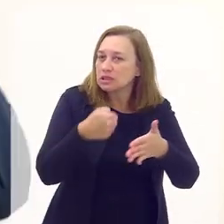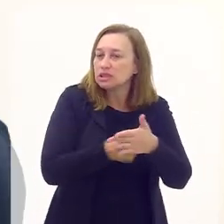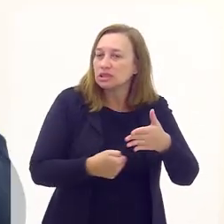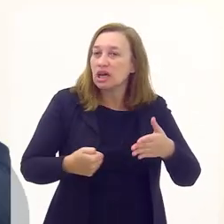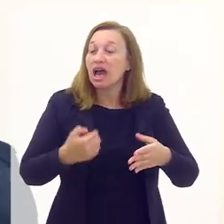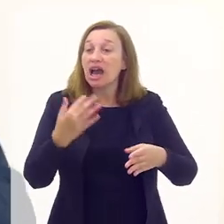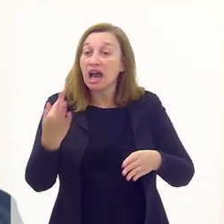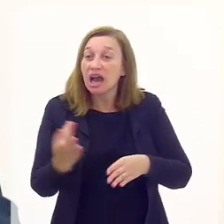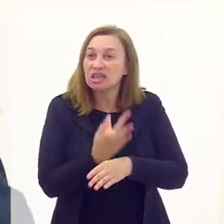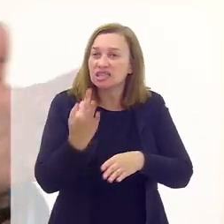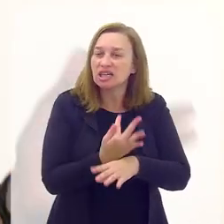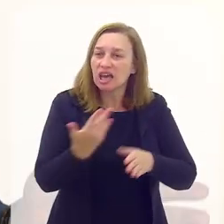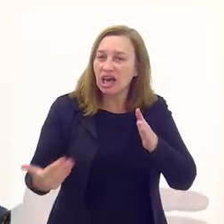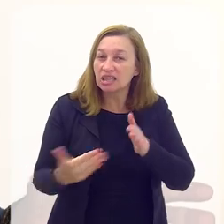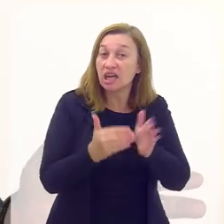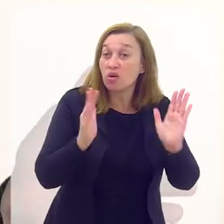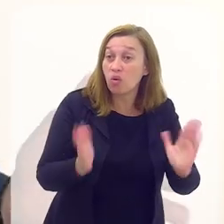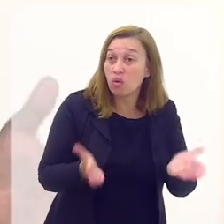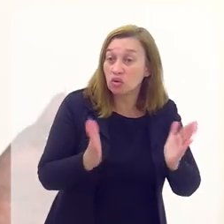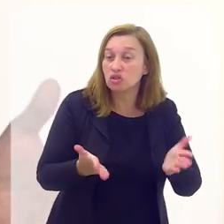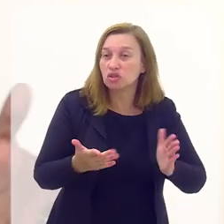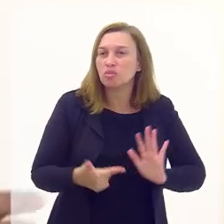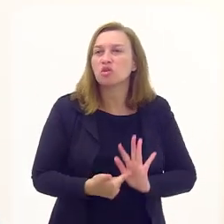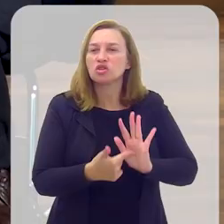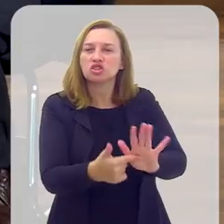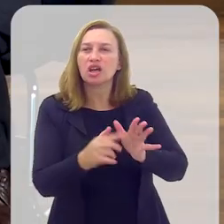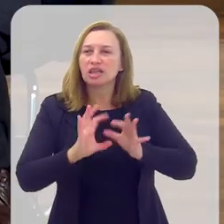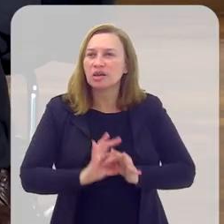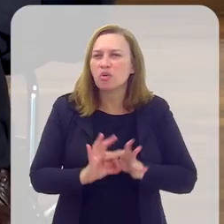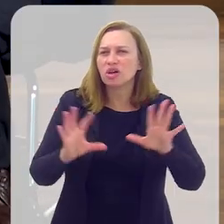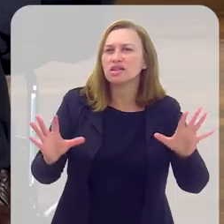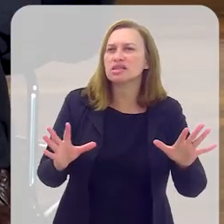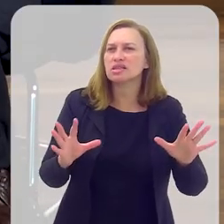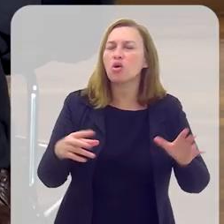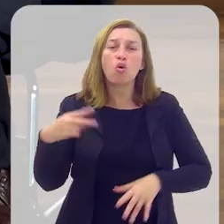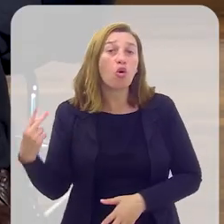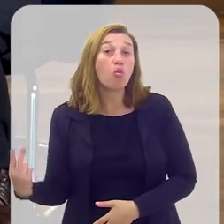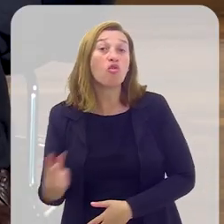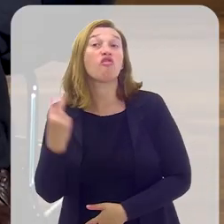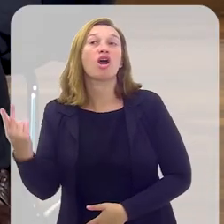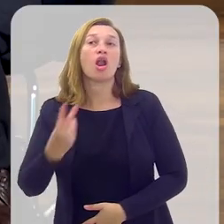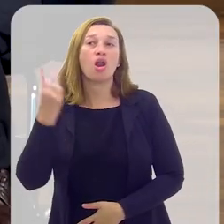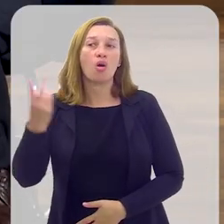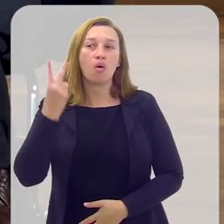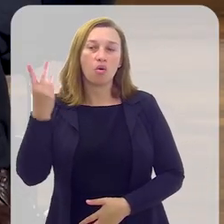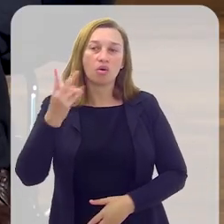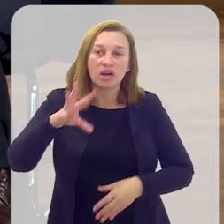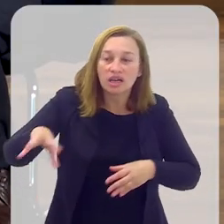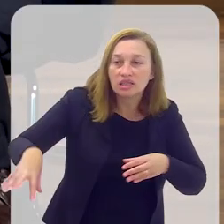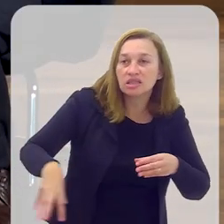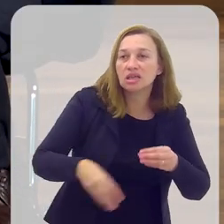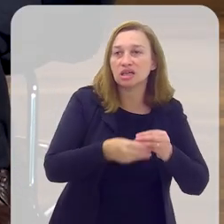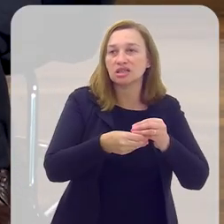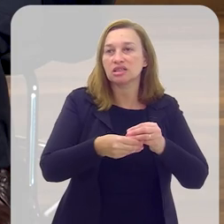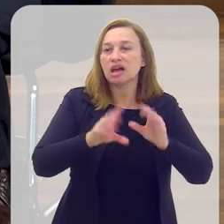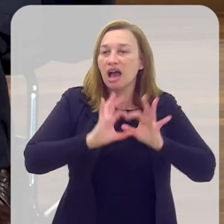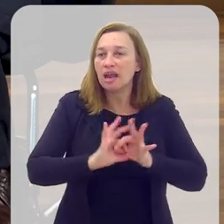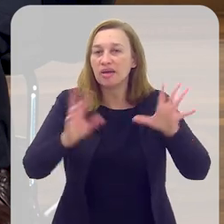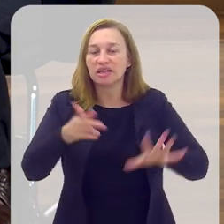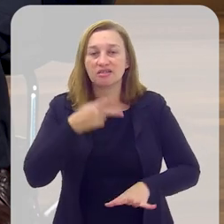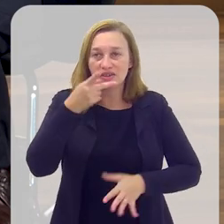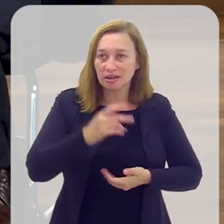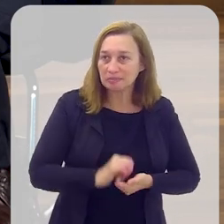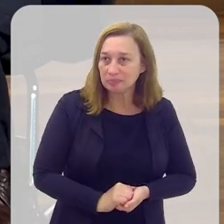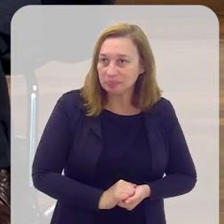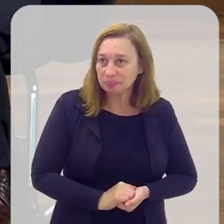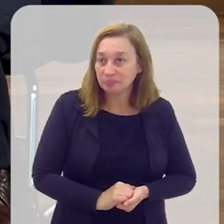e que trouxeram até hoje, recentemente, a democracia como um valor a ser agregado à